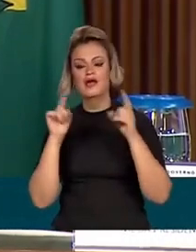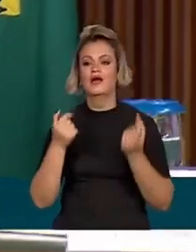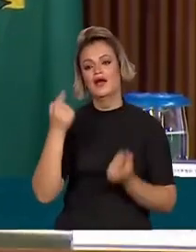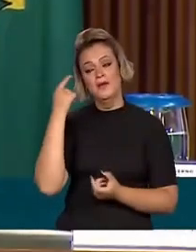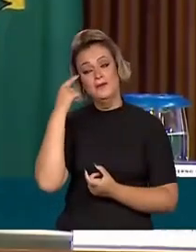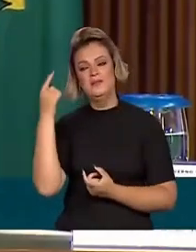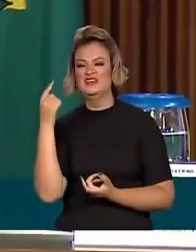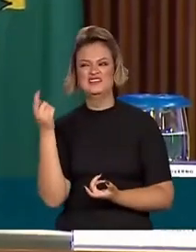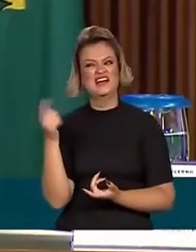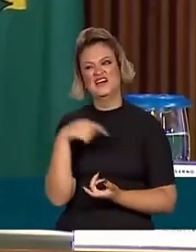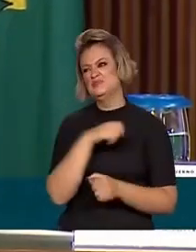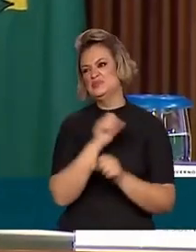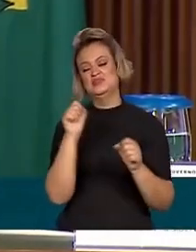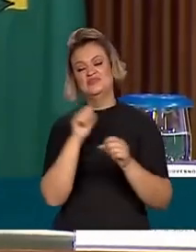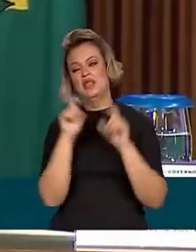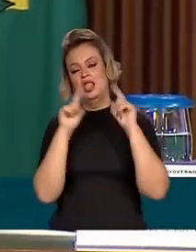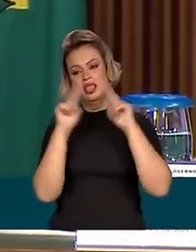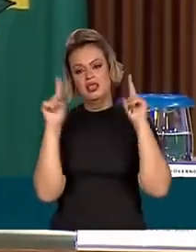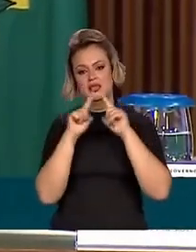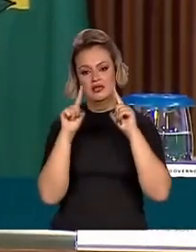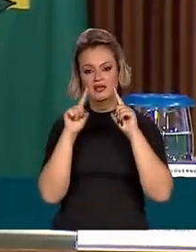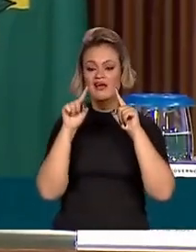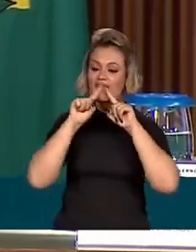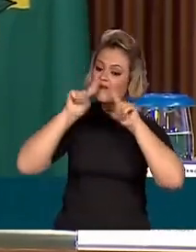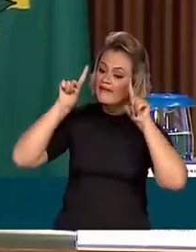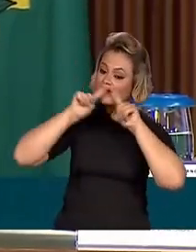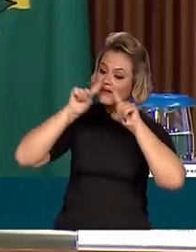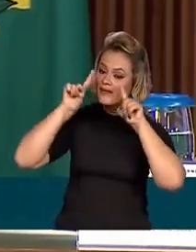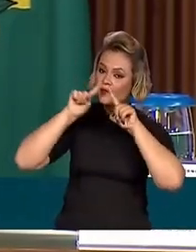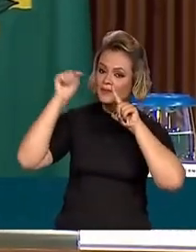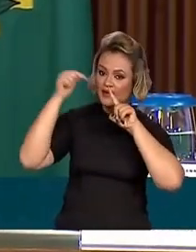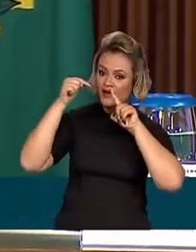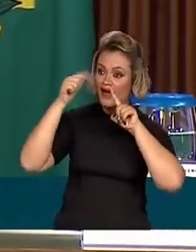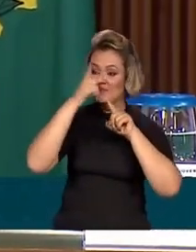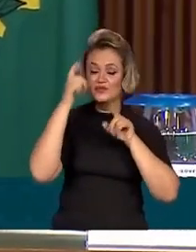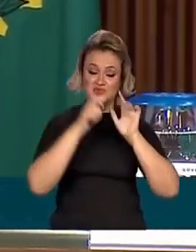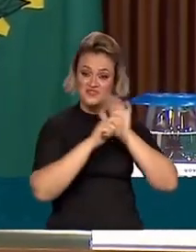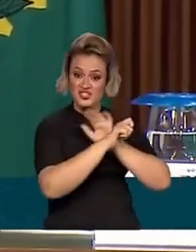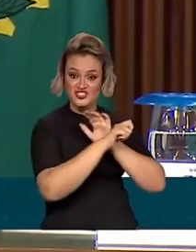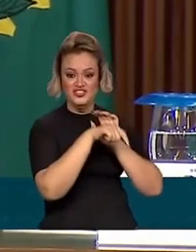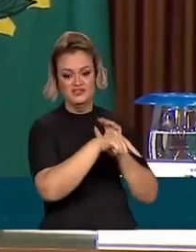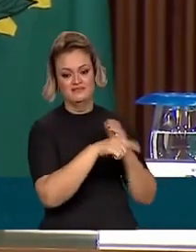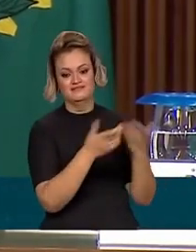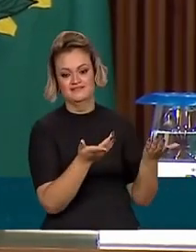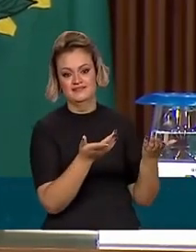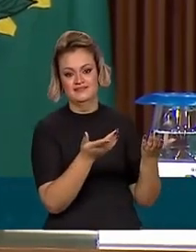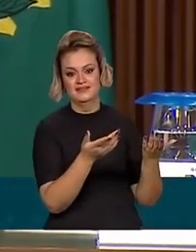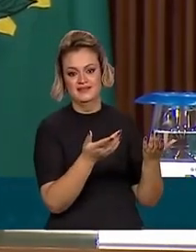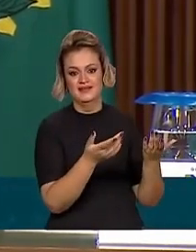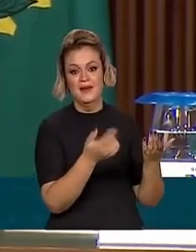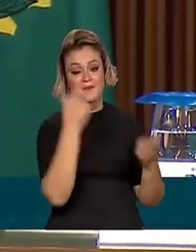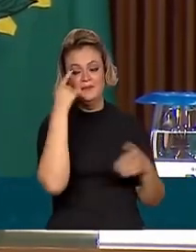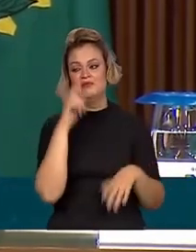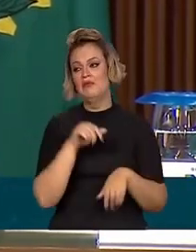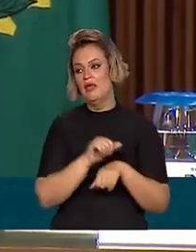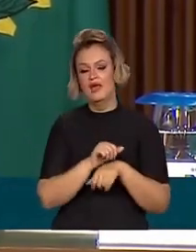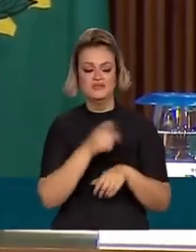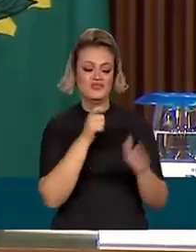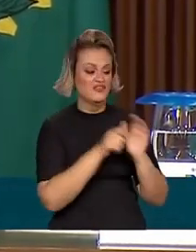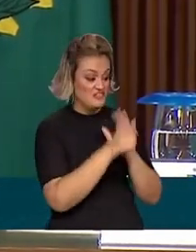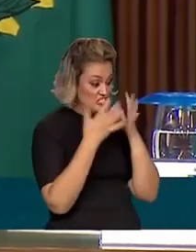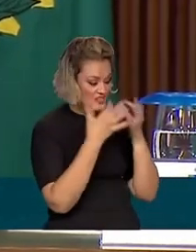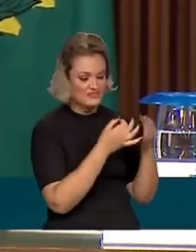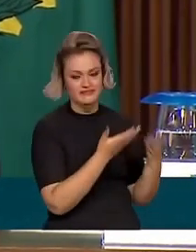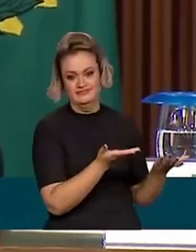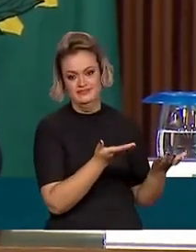acha que não vai acontecer, ninguém, ninguém vai investir em cavalo que não corre. Se você